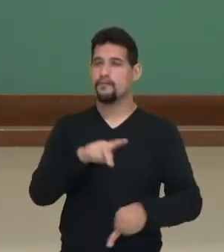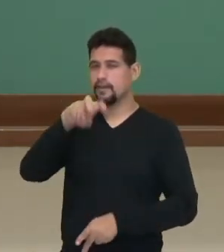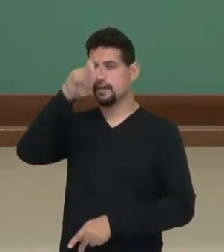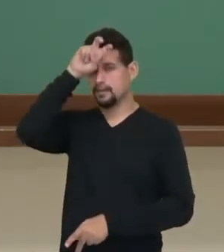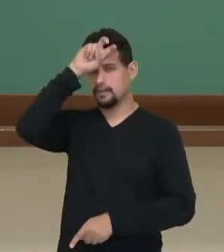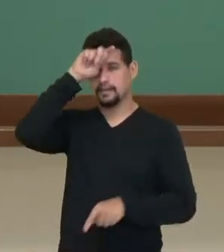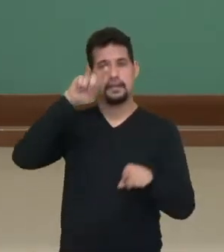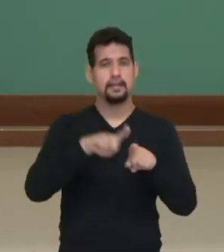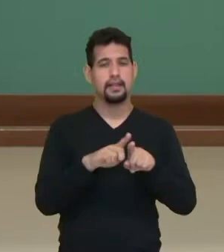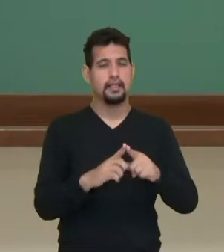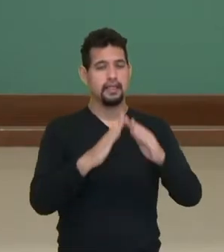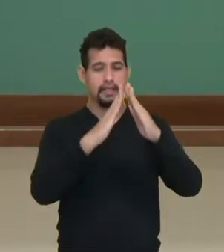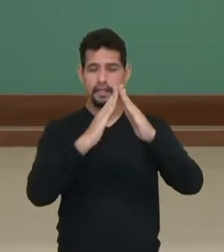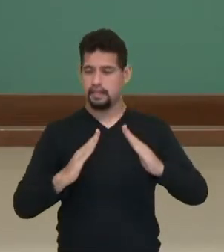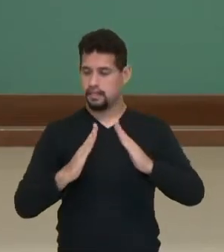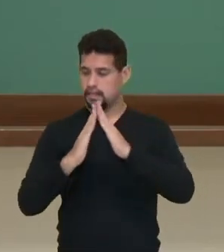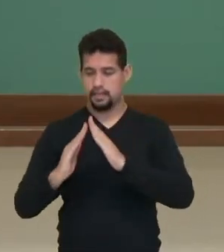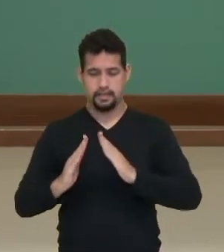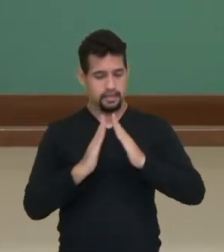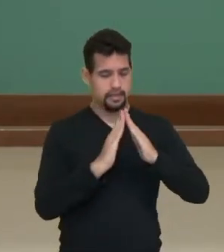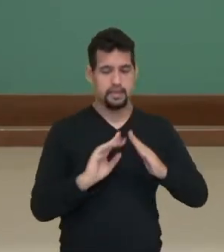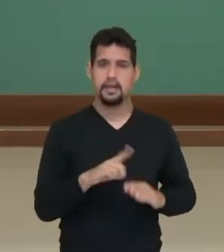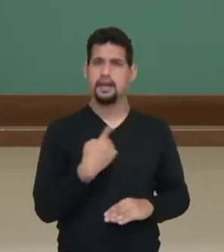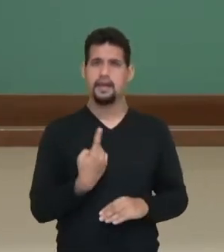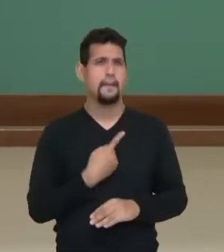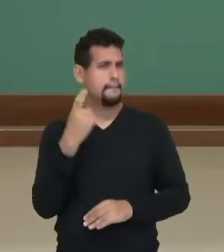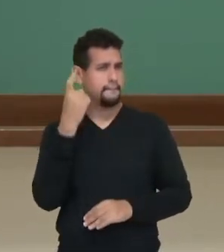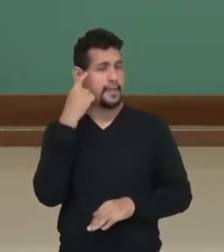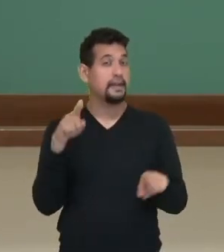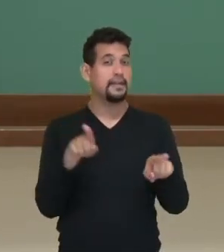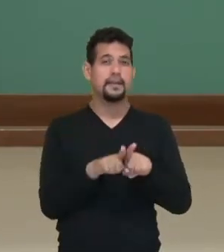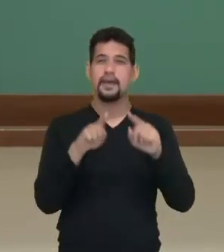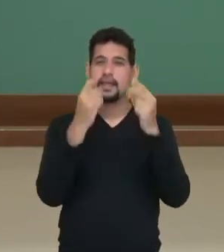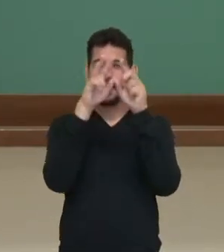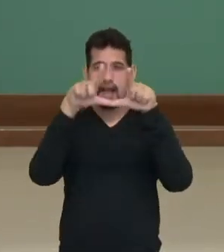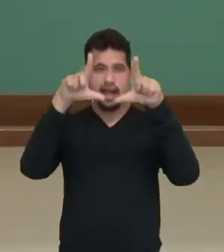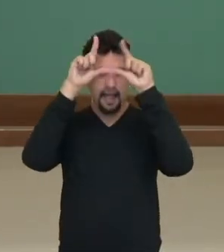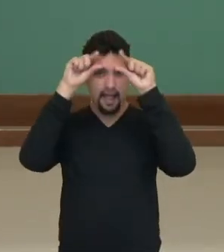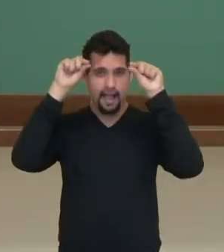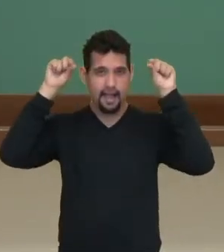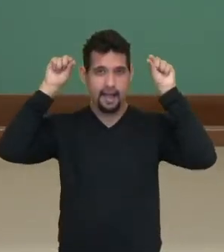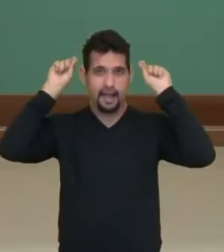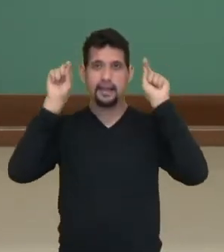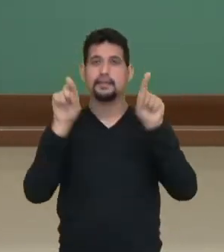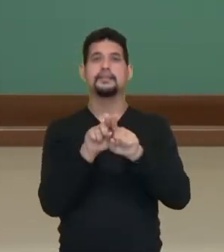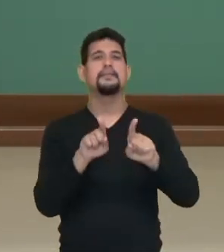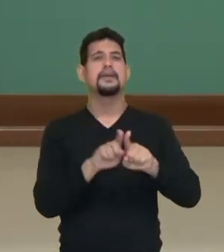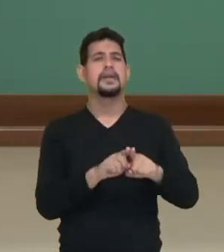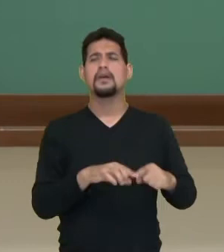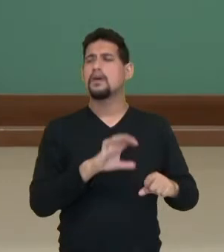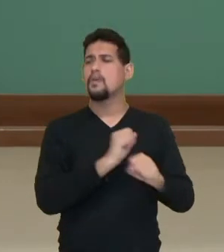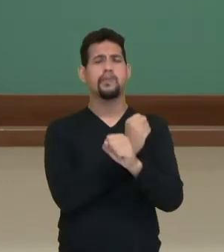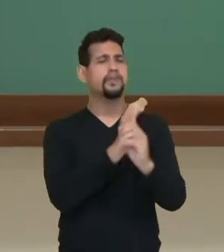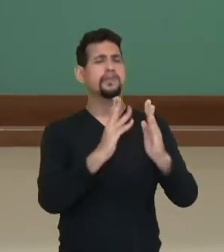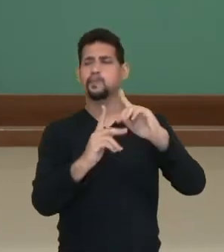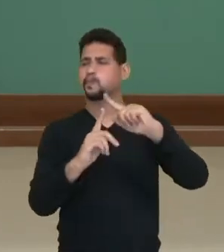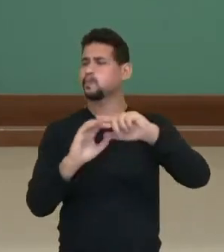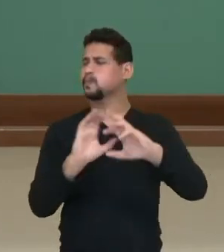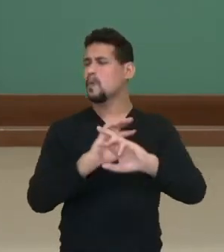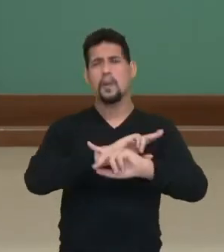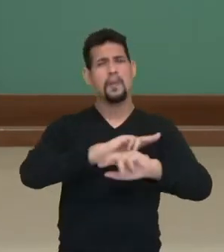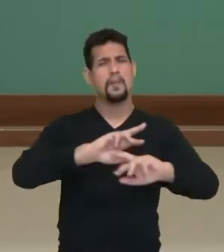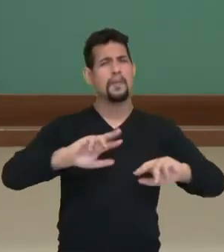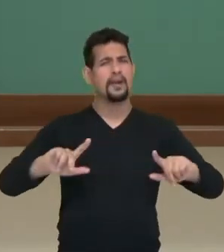pirâmides do Egito. Nós vamos pensar também na Grécia Antiga, os templos, o Quaternum, o